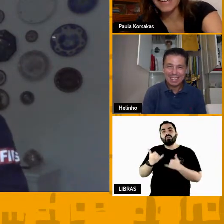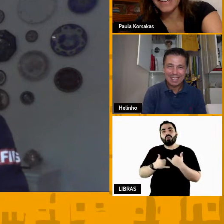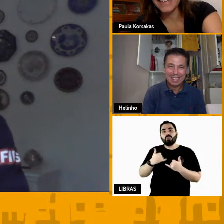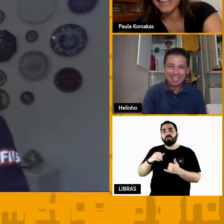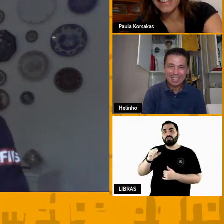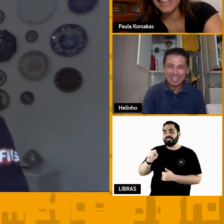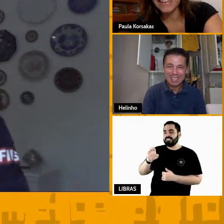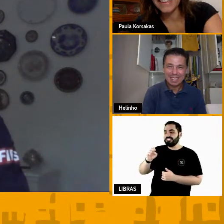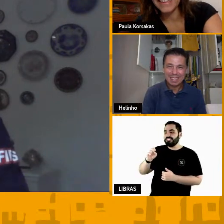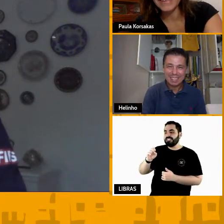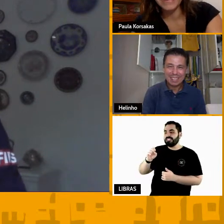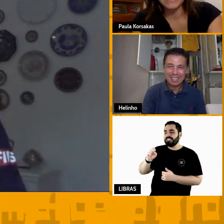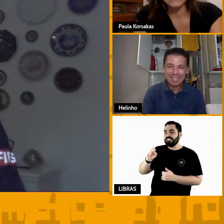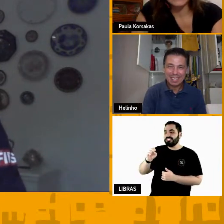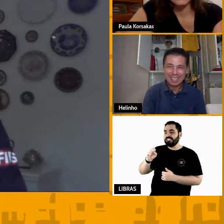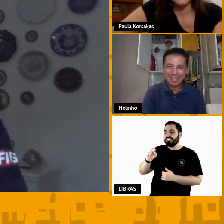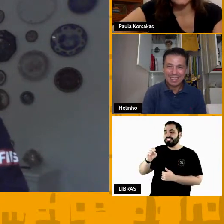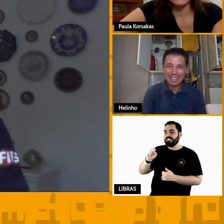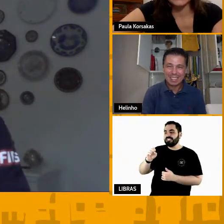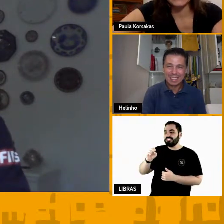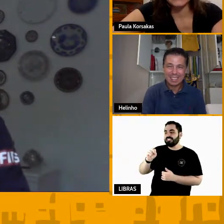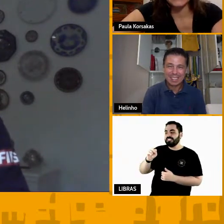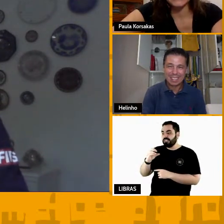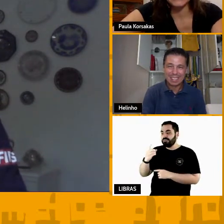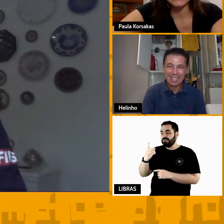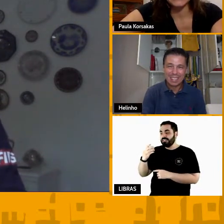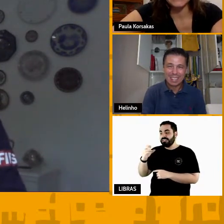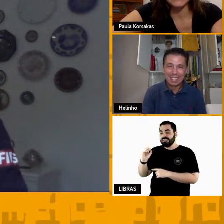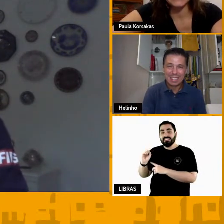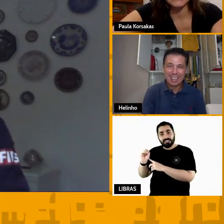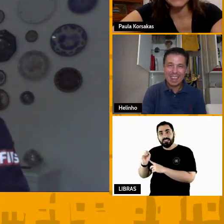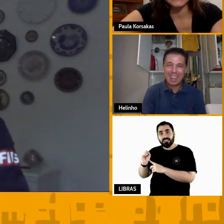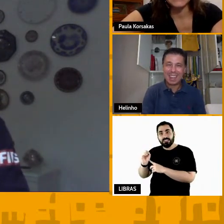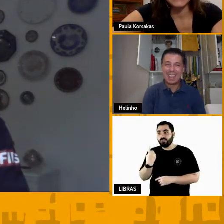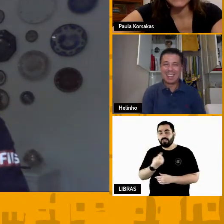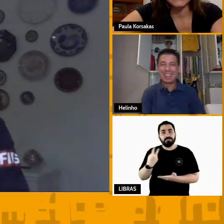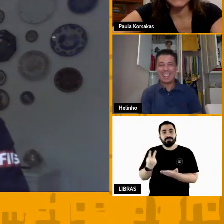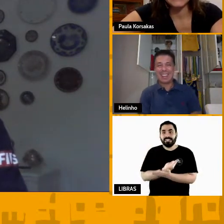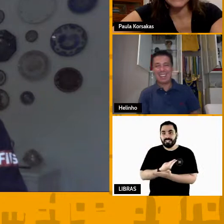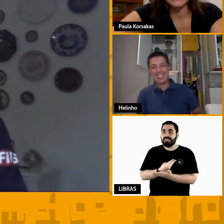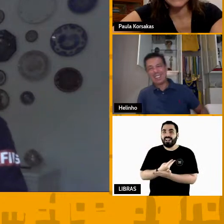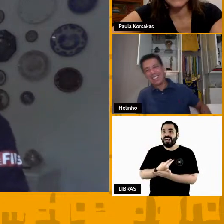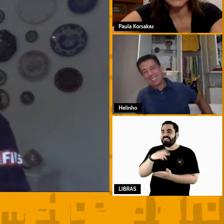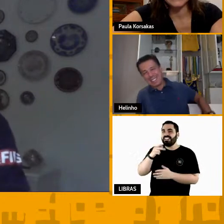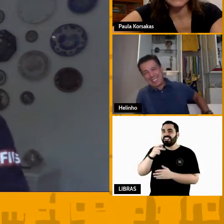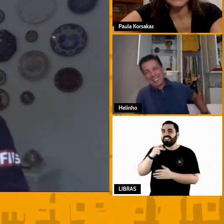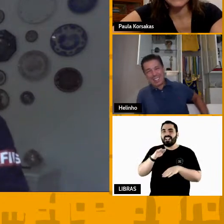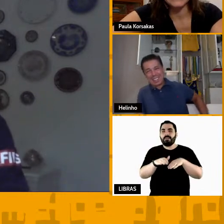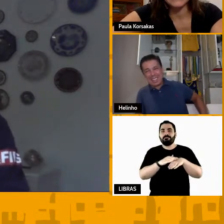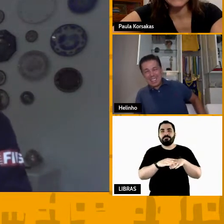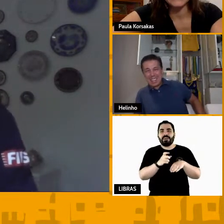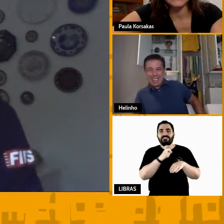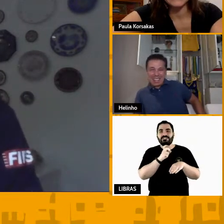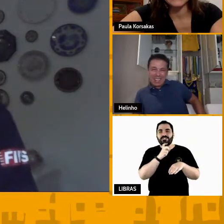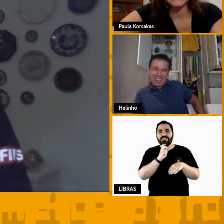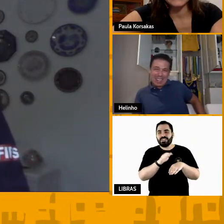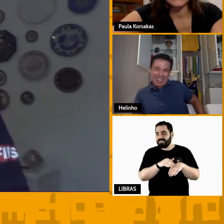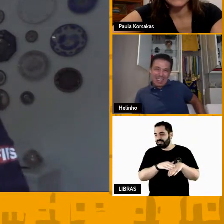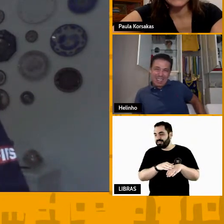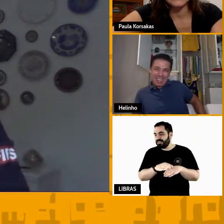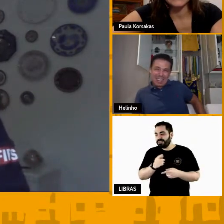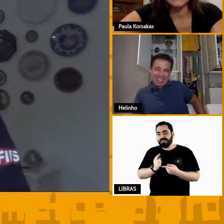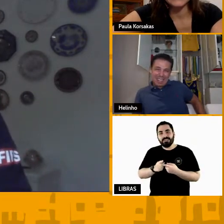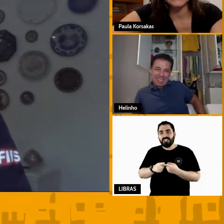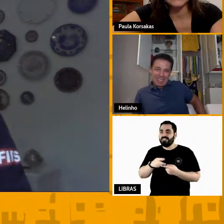e aí a partir desse momento ele ficou conhecido como pé frio e aí ele brinca quando ele vai assistir o jogo que ele tem que pôr duas